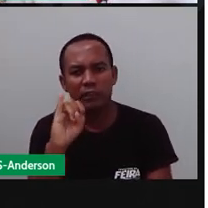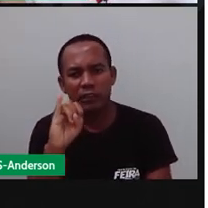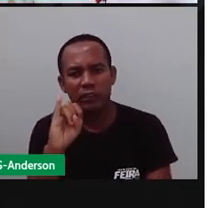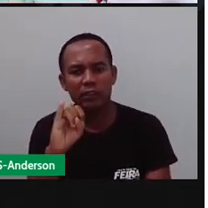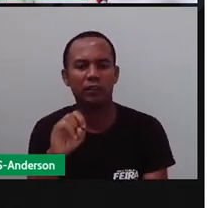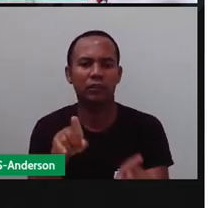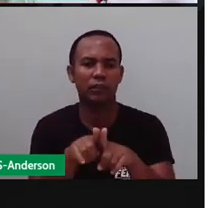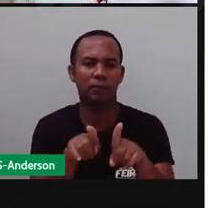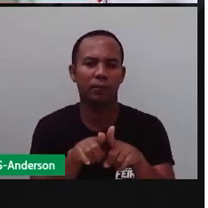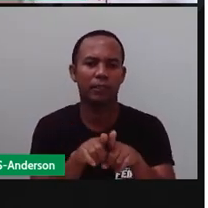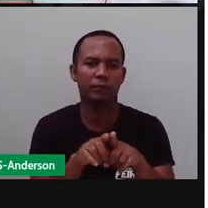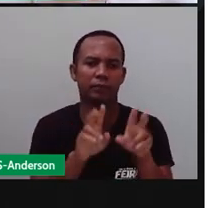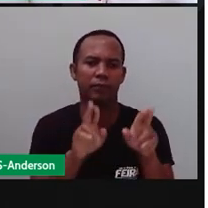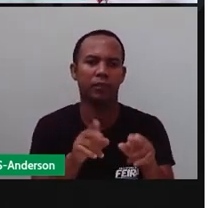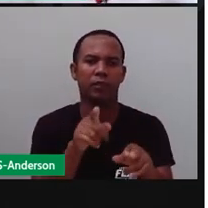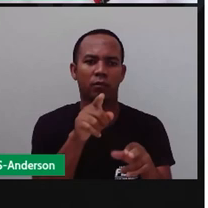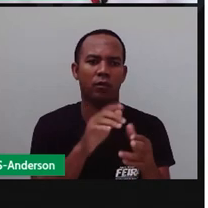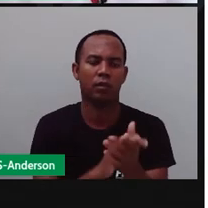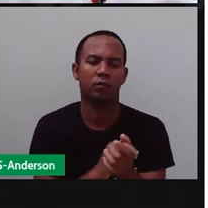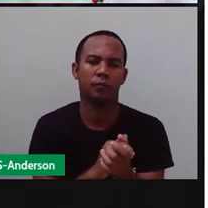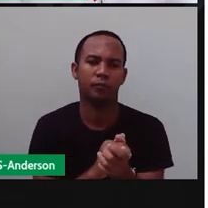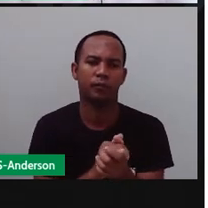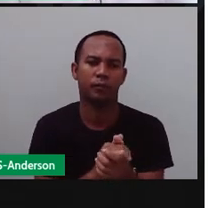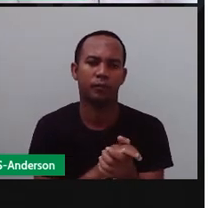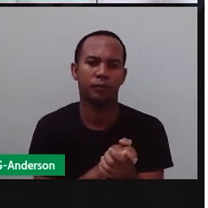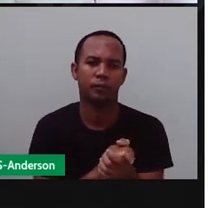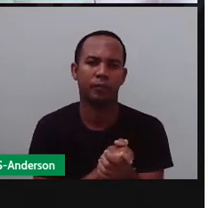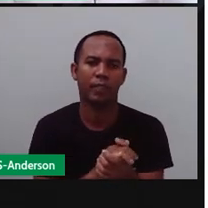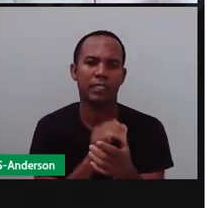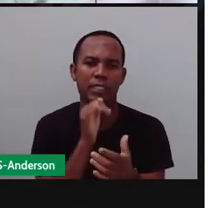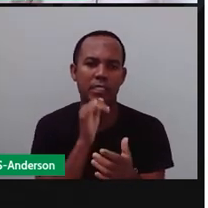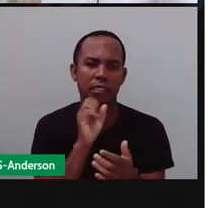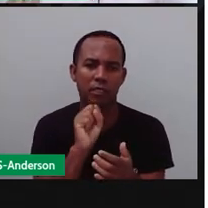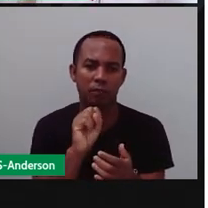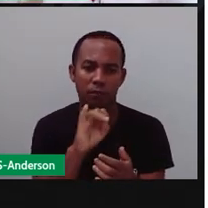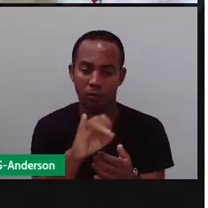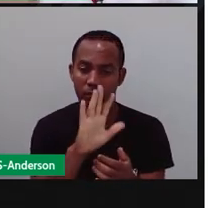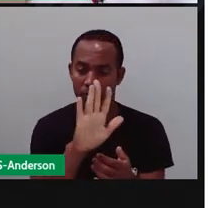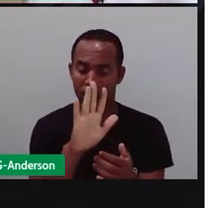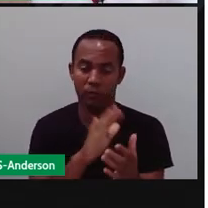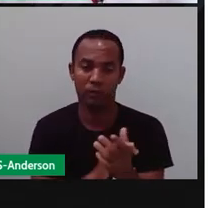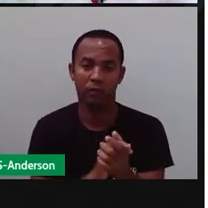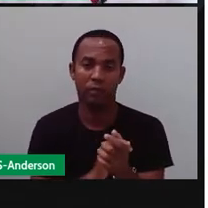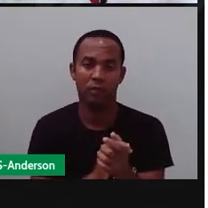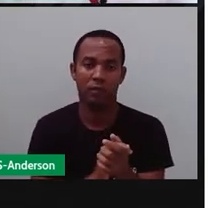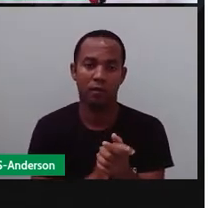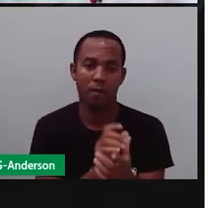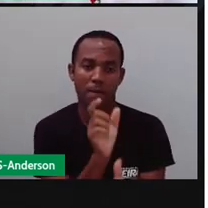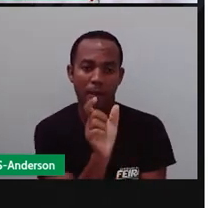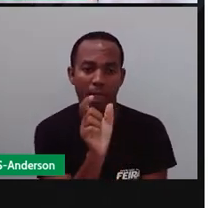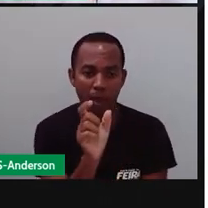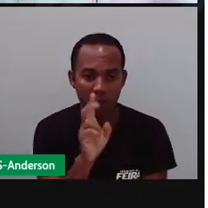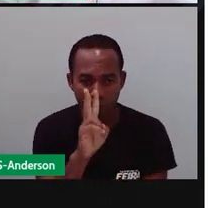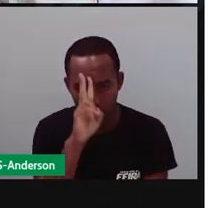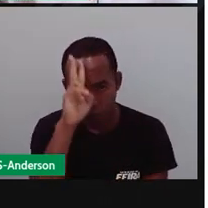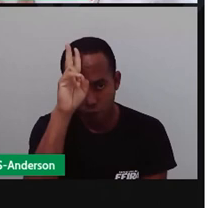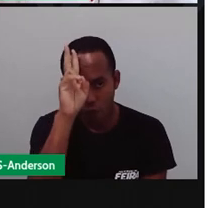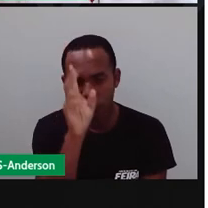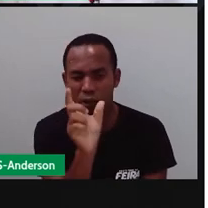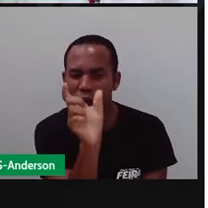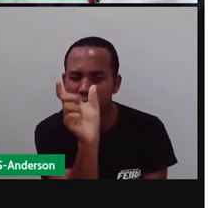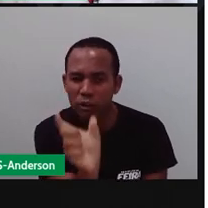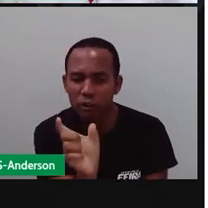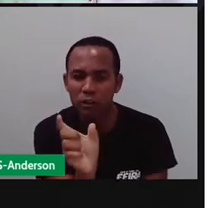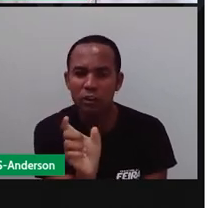se aplicar onde? Para U. É aqui. Se a sílaba, ela for forte, se escreve